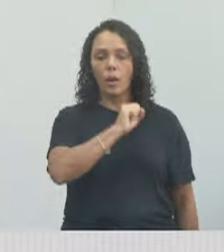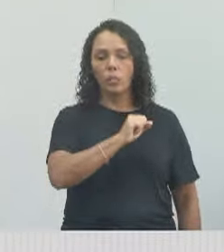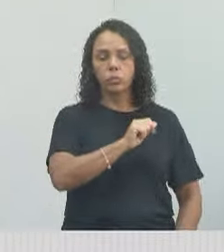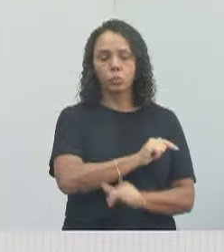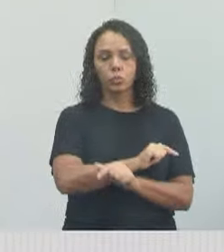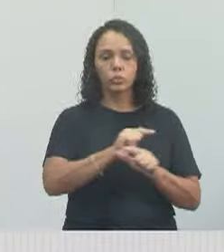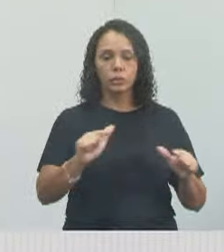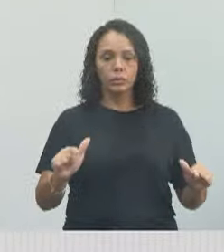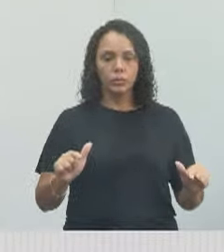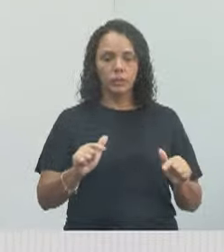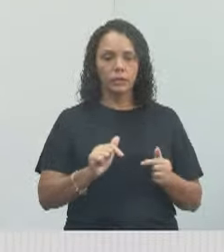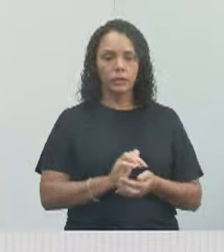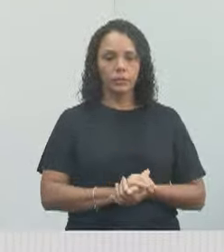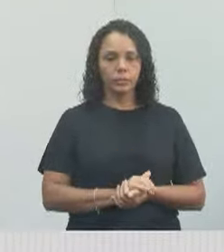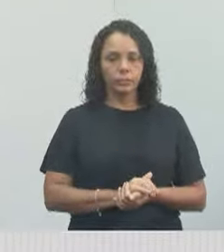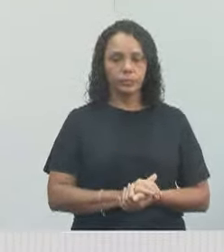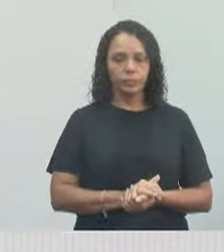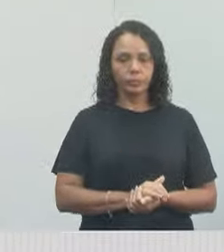possível.